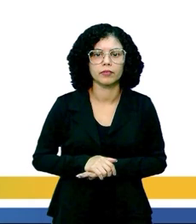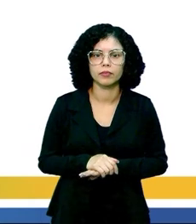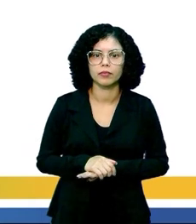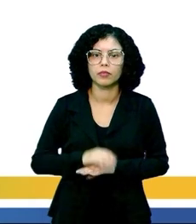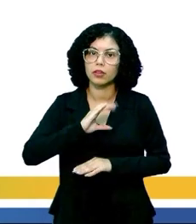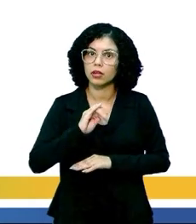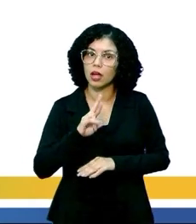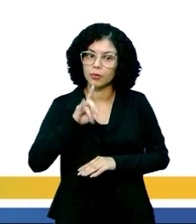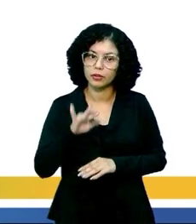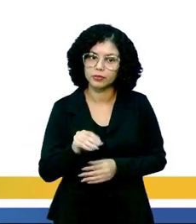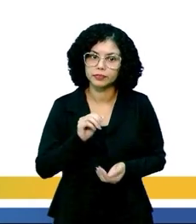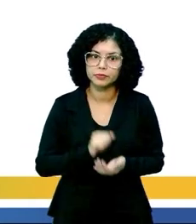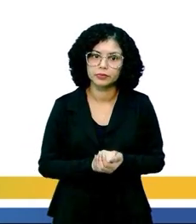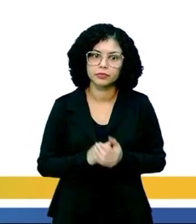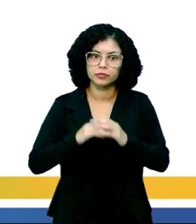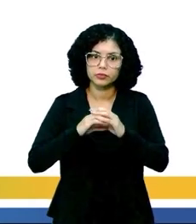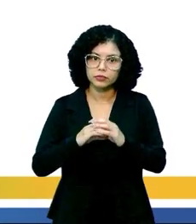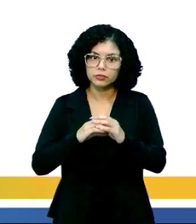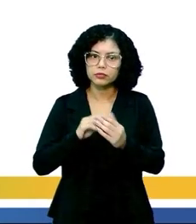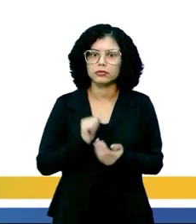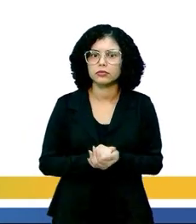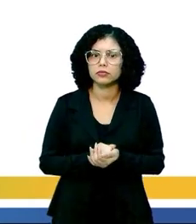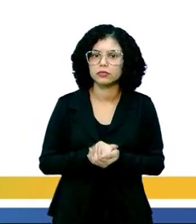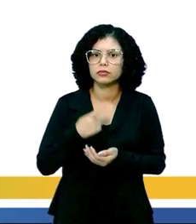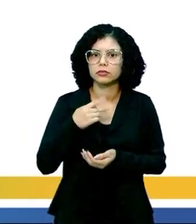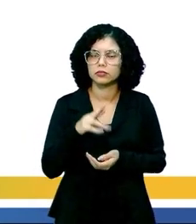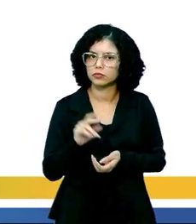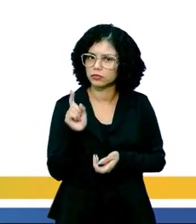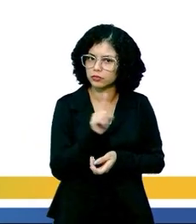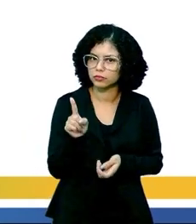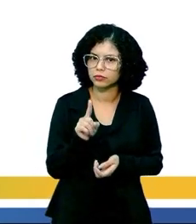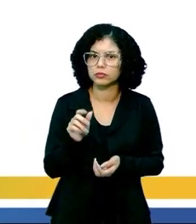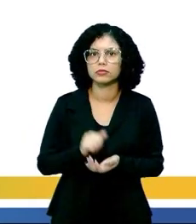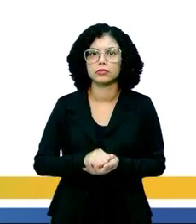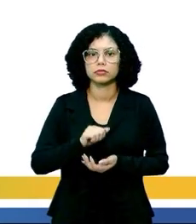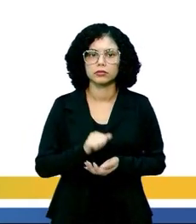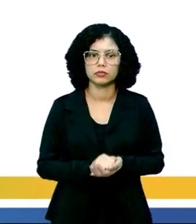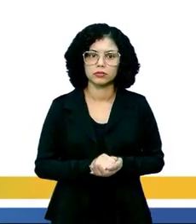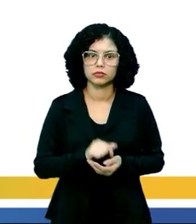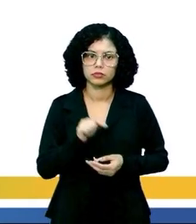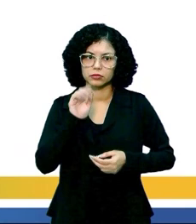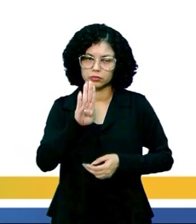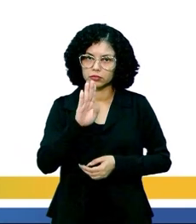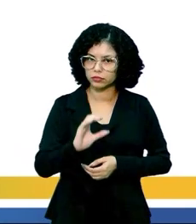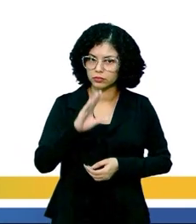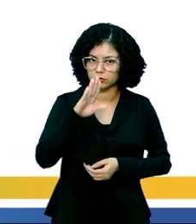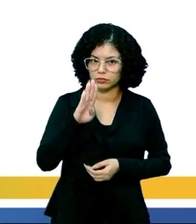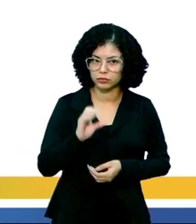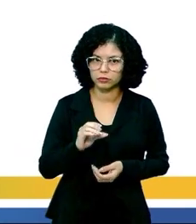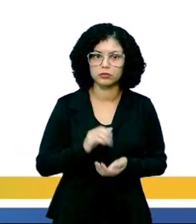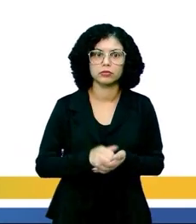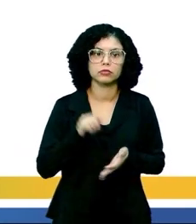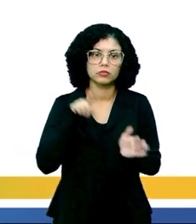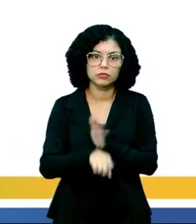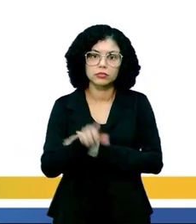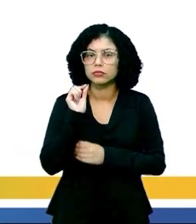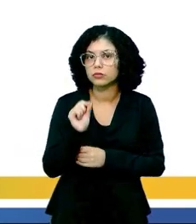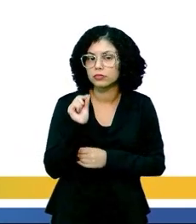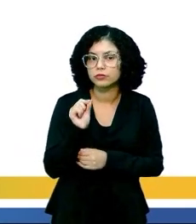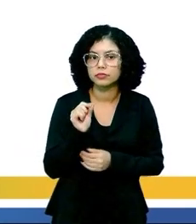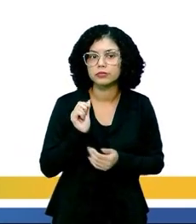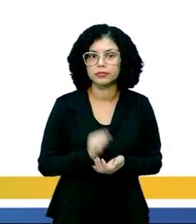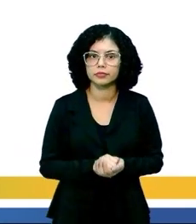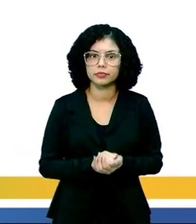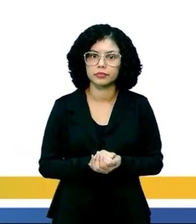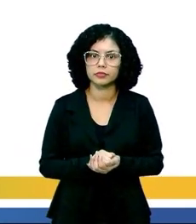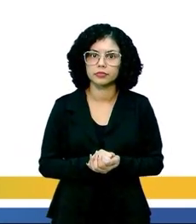É um carboidrato. Bolinha de manteiga é proteína? Não é, é um lipídio. Então tu fica entre A, B e A, C. A questão é o seguinte, que